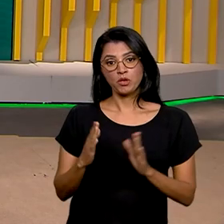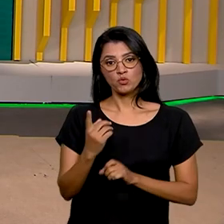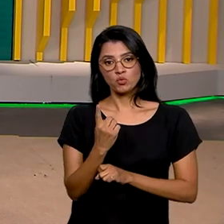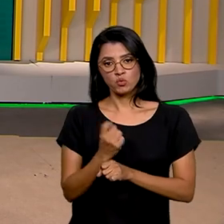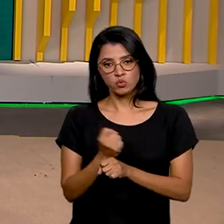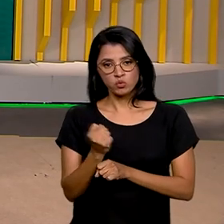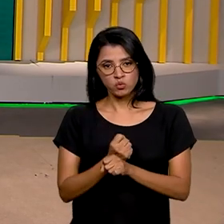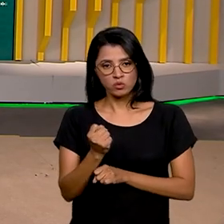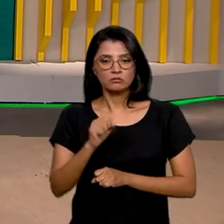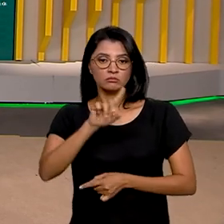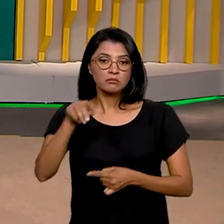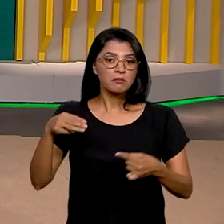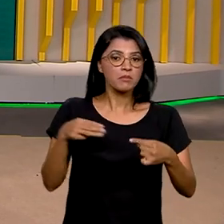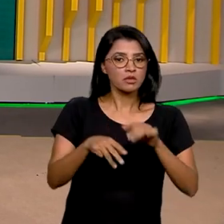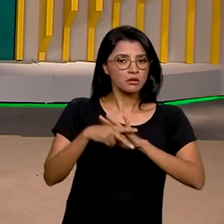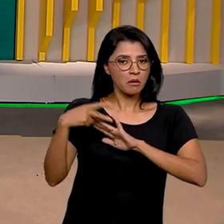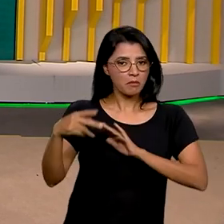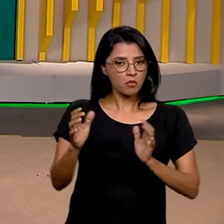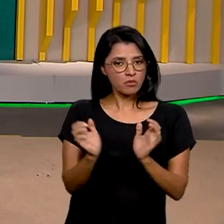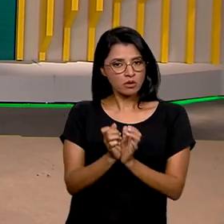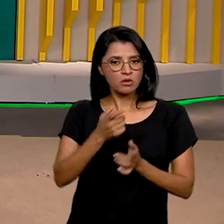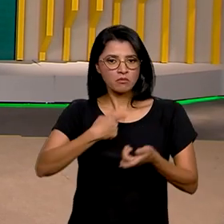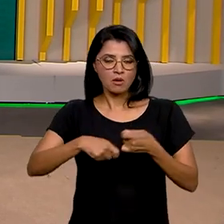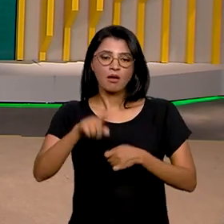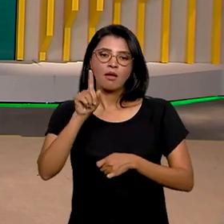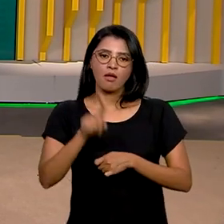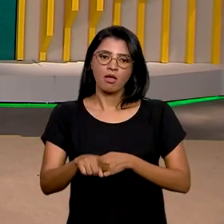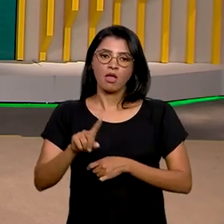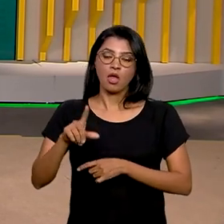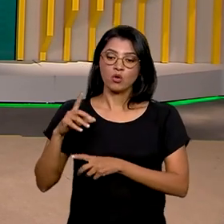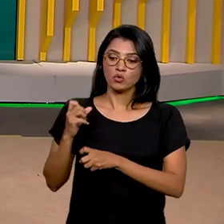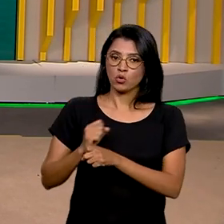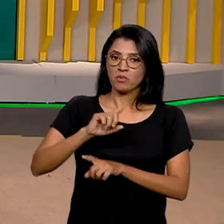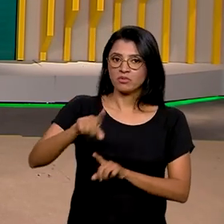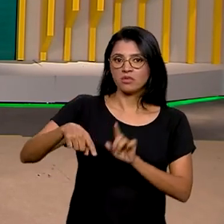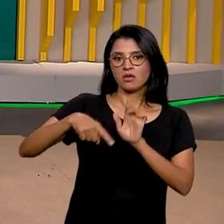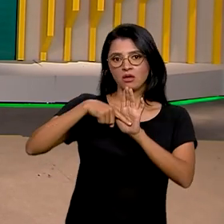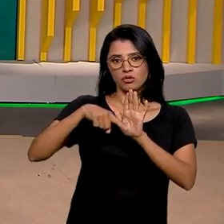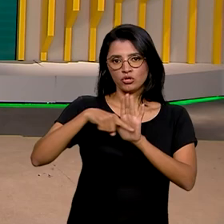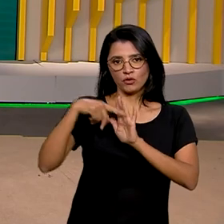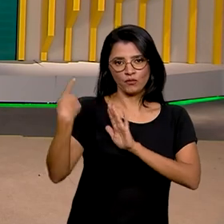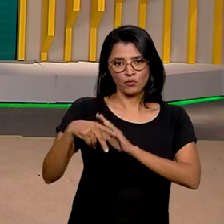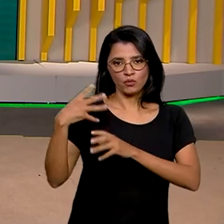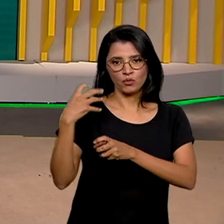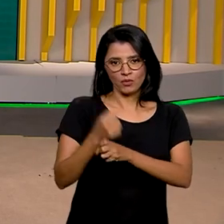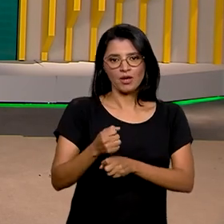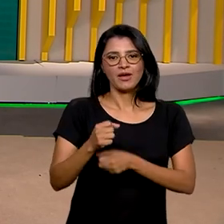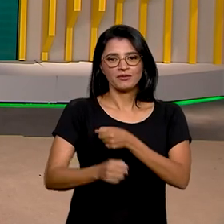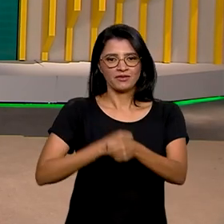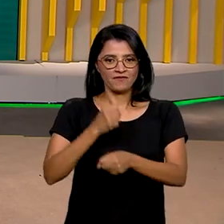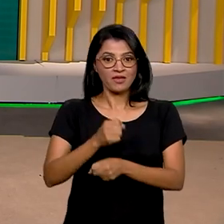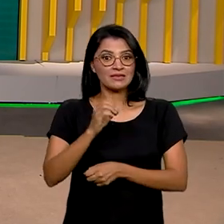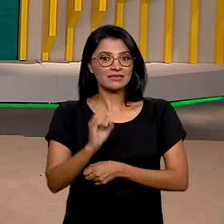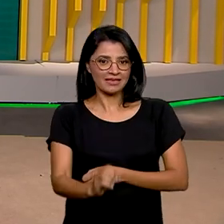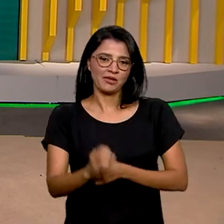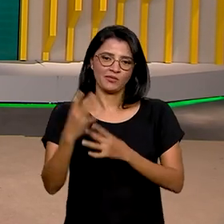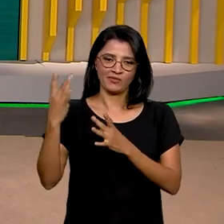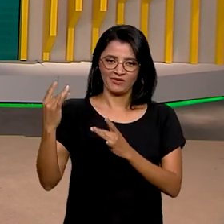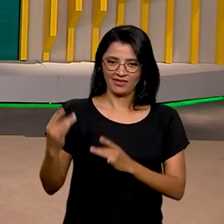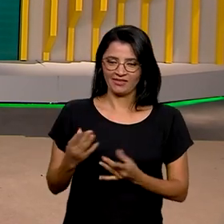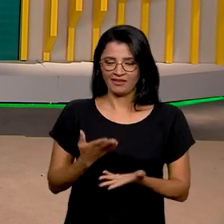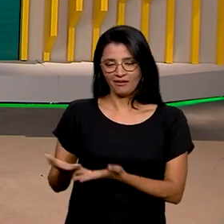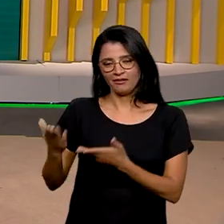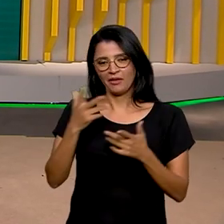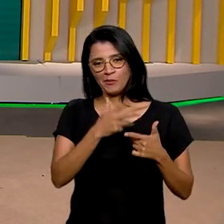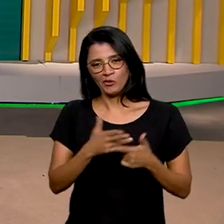E uma das metas da equipe econômica é zerar o saldo negativo das contas públicas no ano que vem. Veja os detalhes na